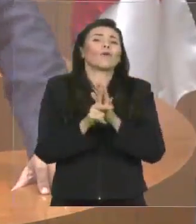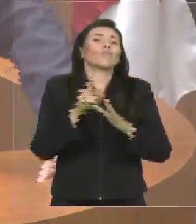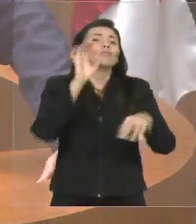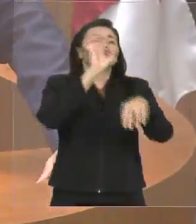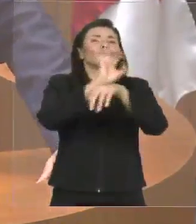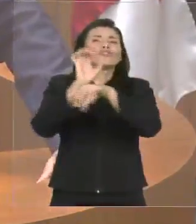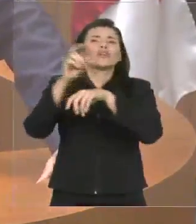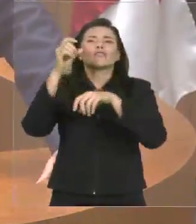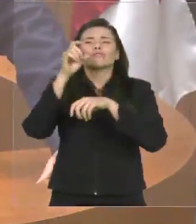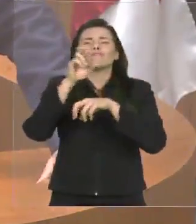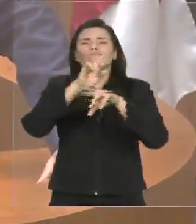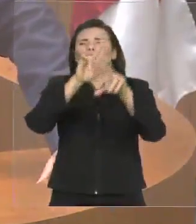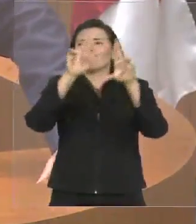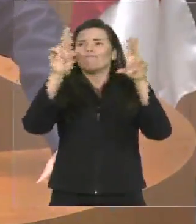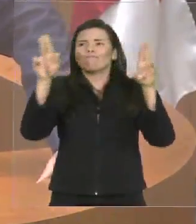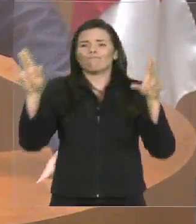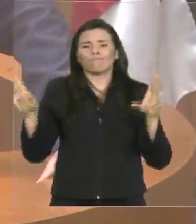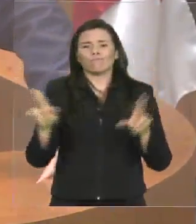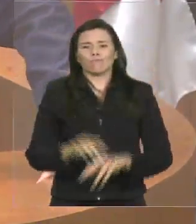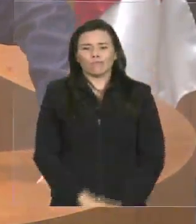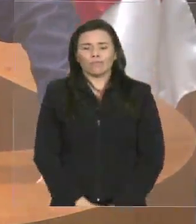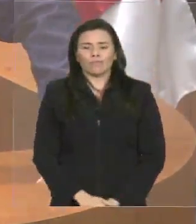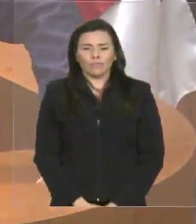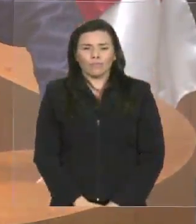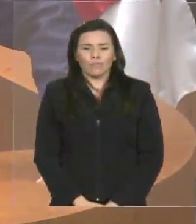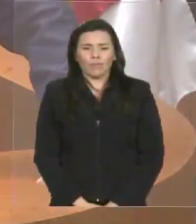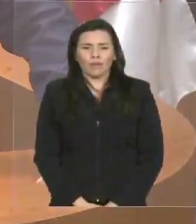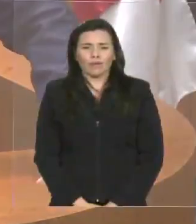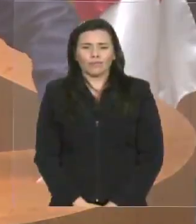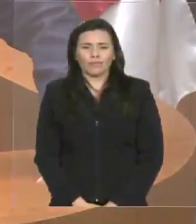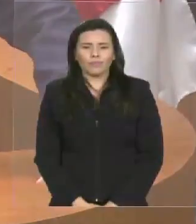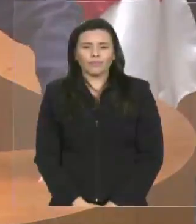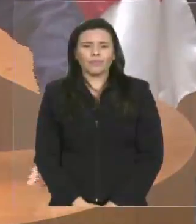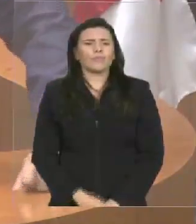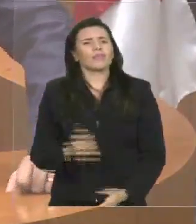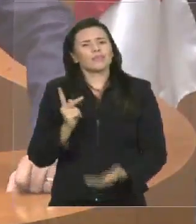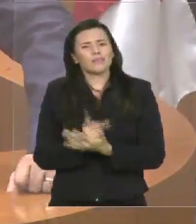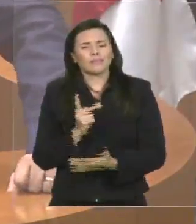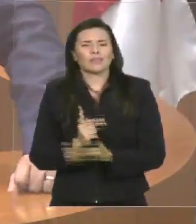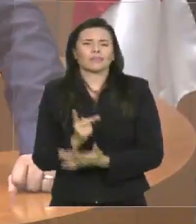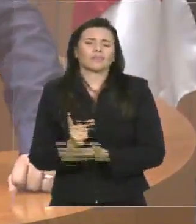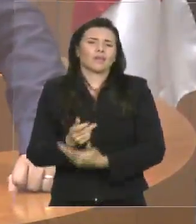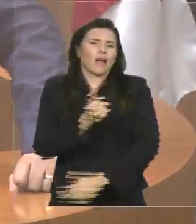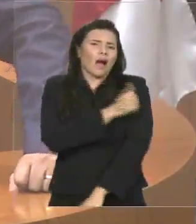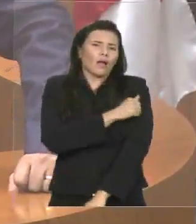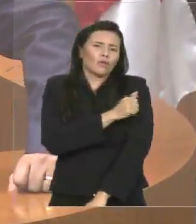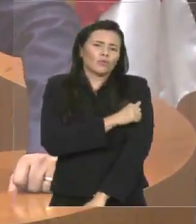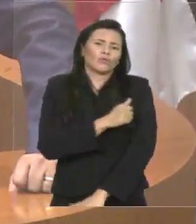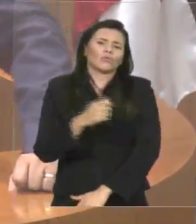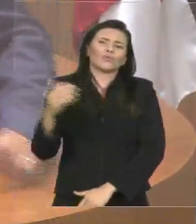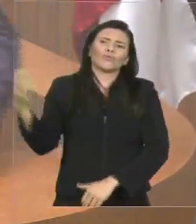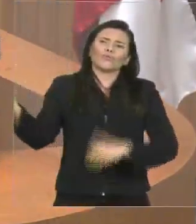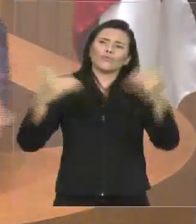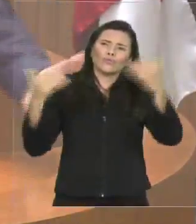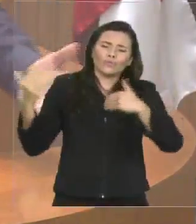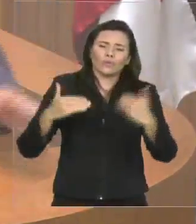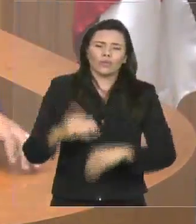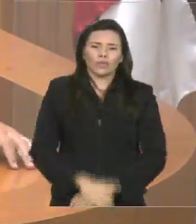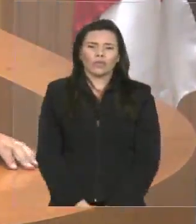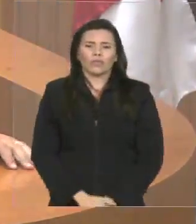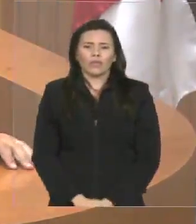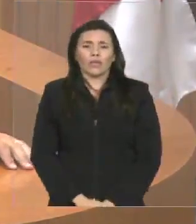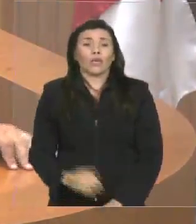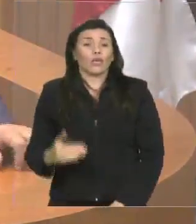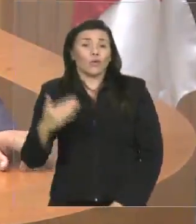tem atendido a própria região de lá. São estudantes que vão de fora, na primeira oportunidade, se evadem do curso, e